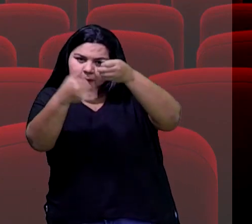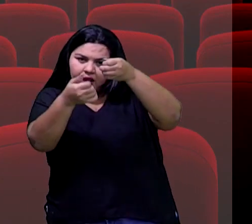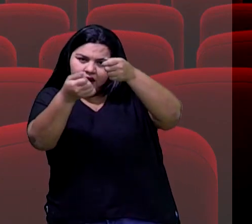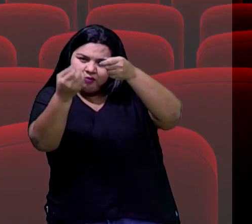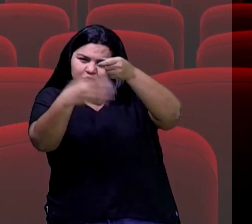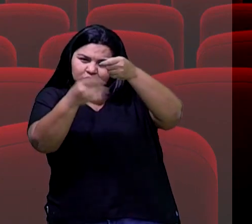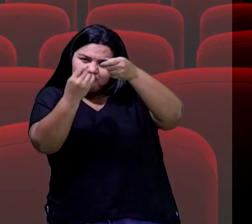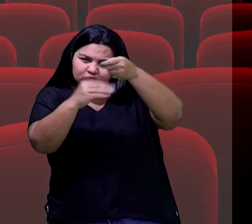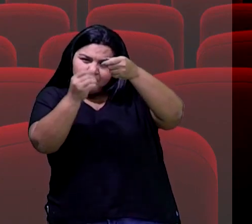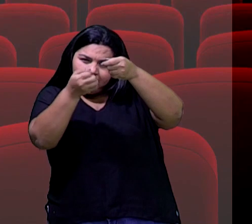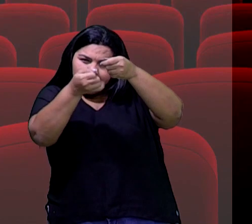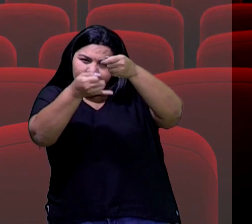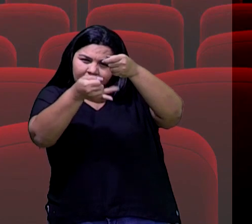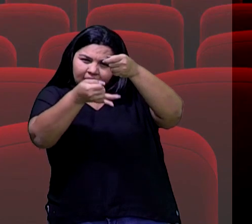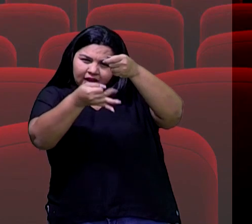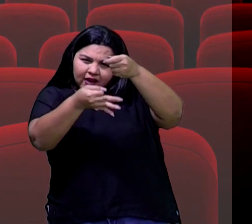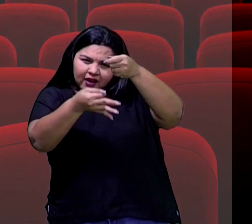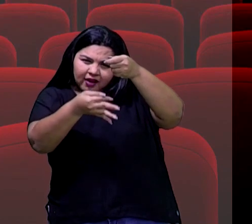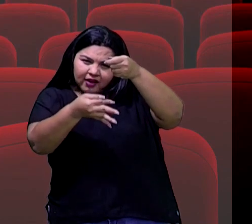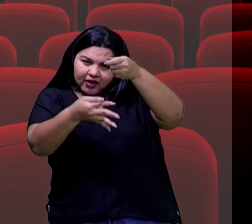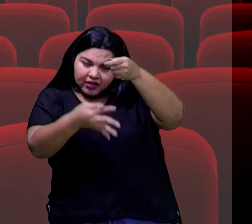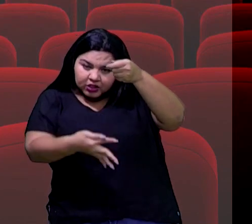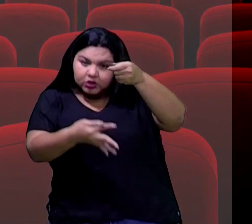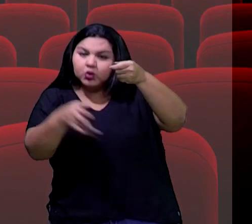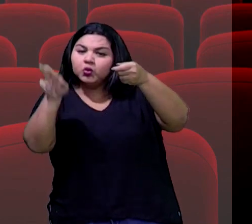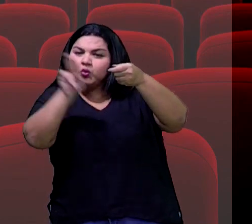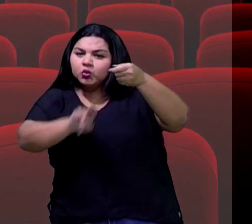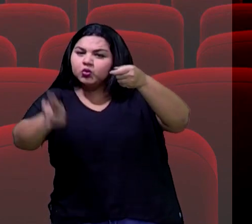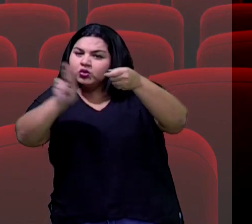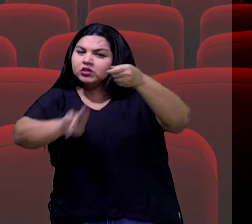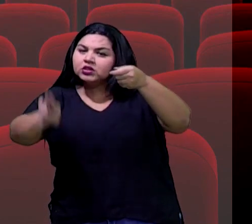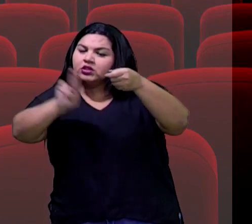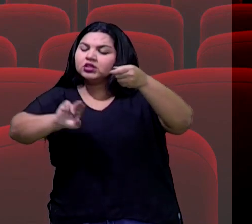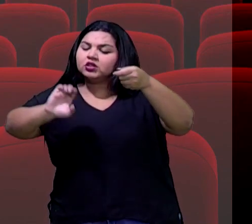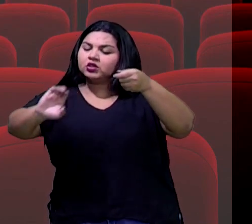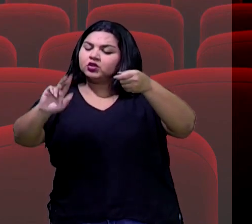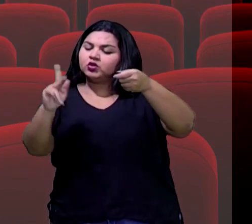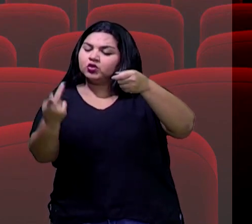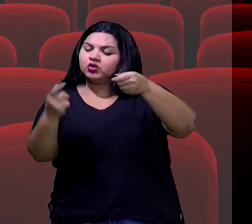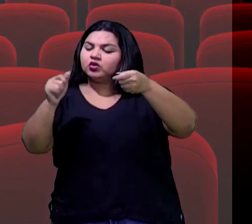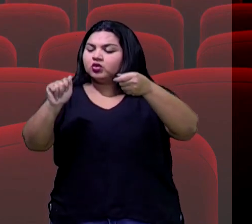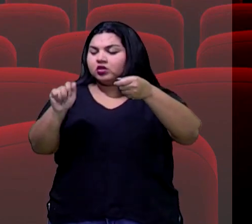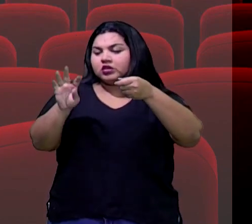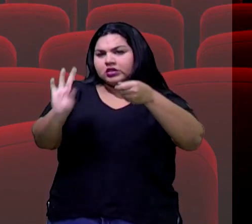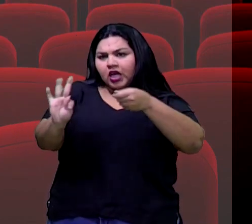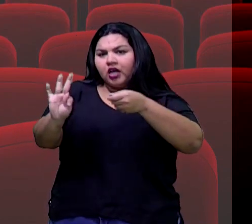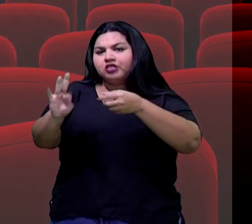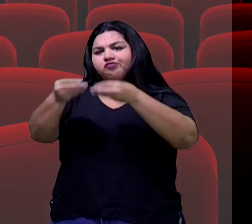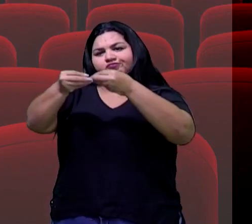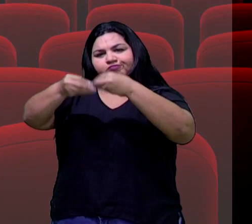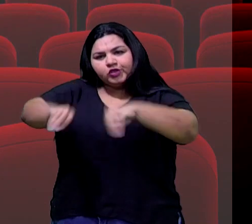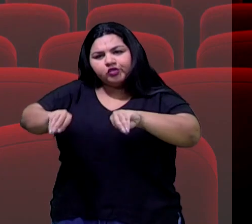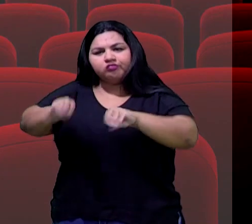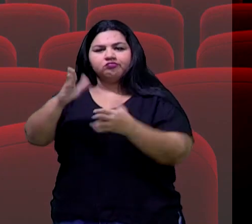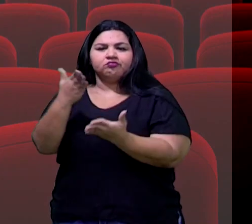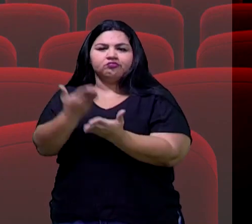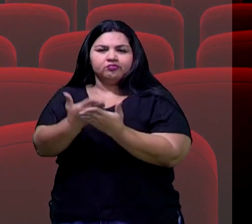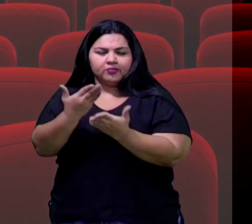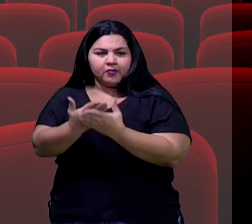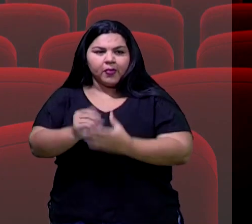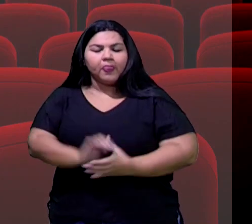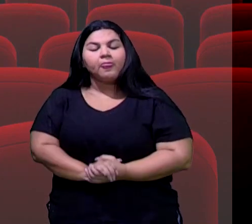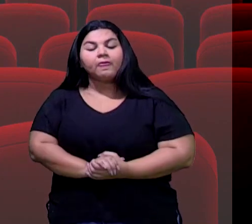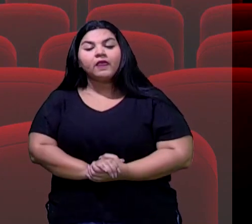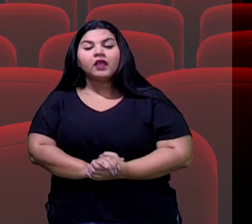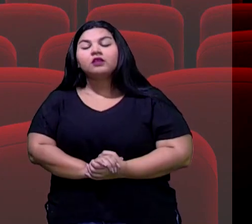perfis que estiverem aí usando o chat de uma maneira, né? Que venha a prejudicar o andamento das aulas, tá bom?